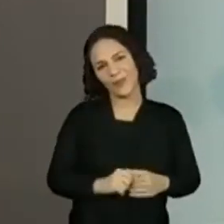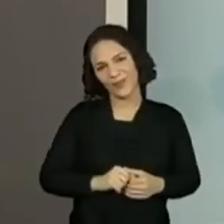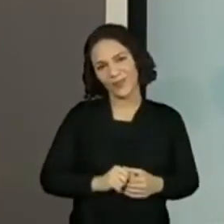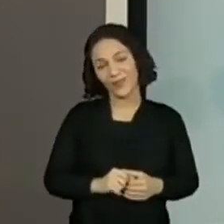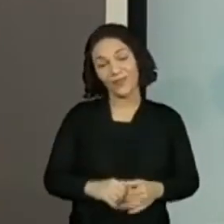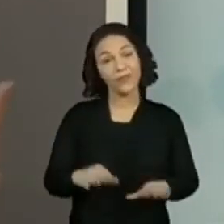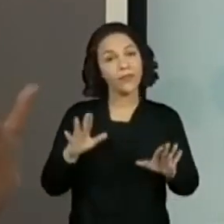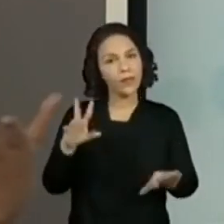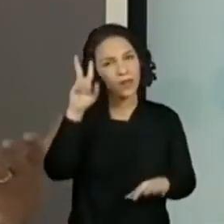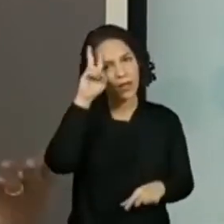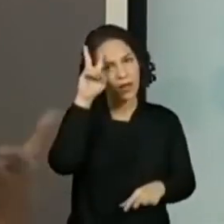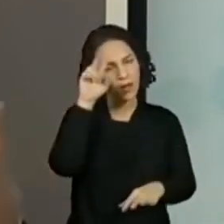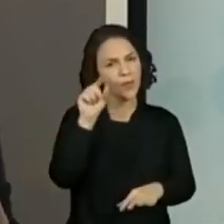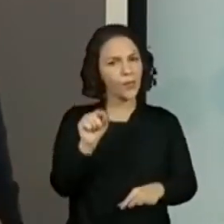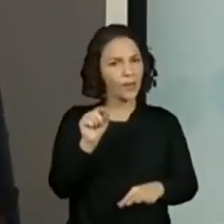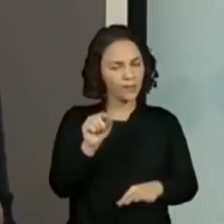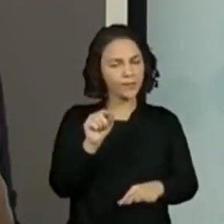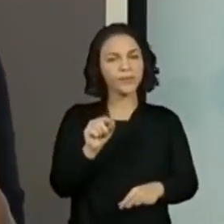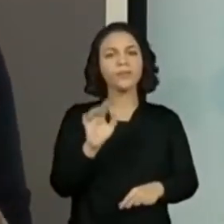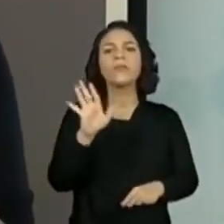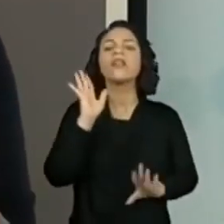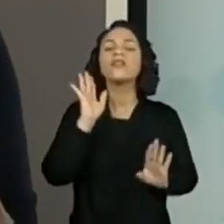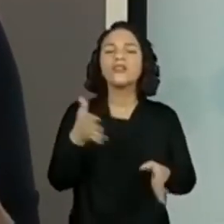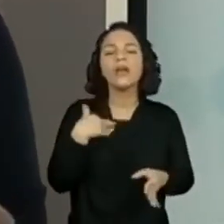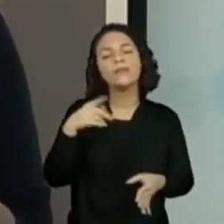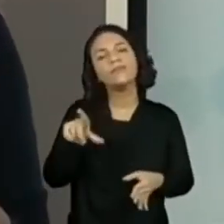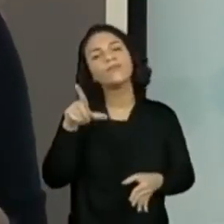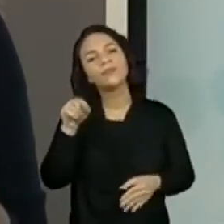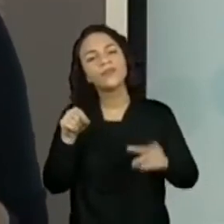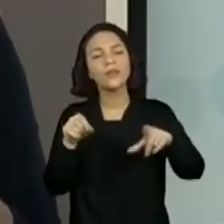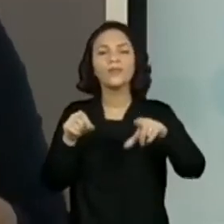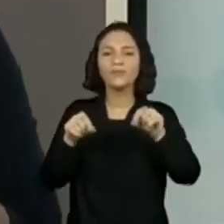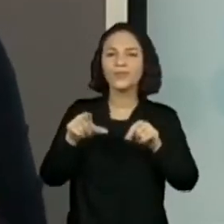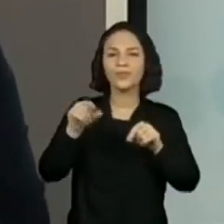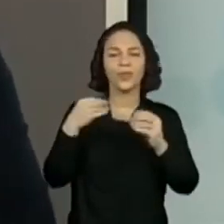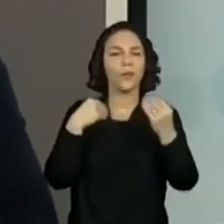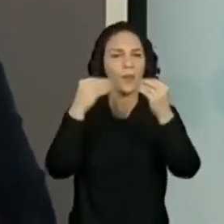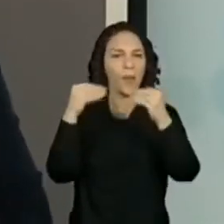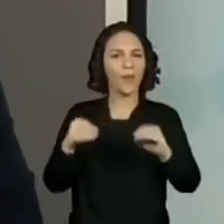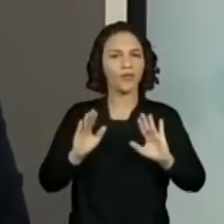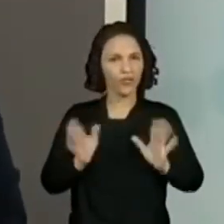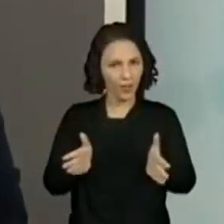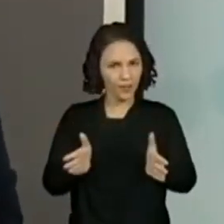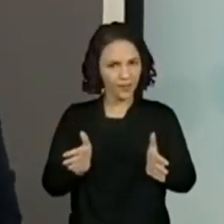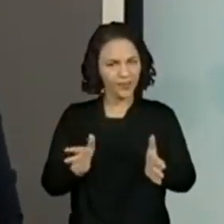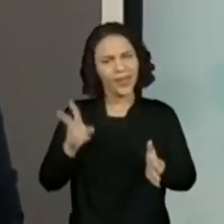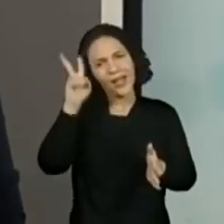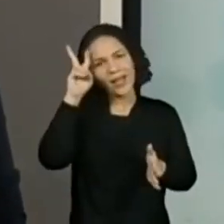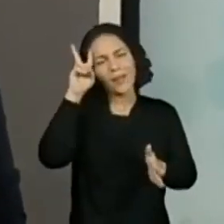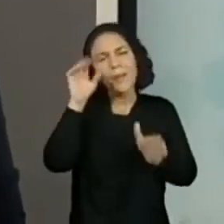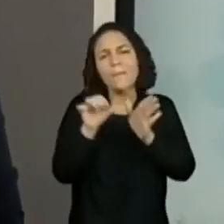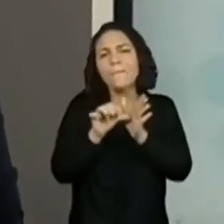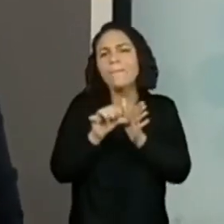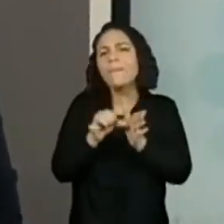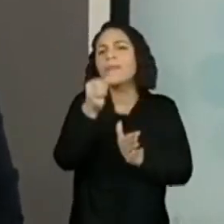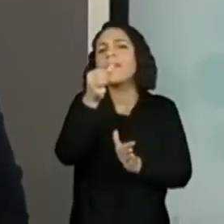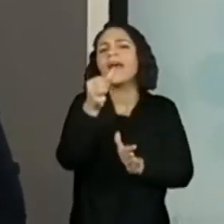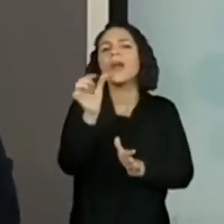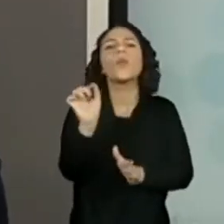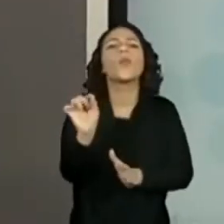Lembrando, a gente já passou aí pelas nossas preferências. Vocês se lembram qual foi a nossa primeira preferência?